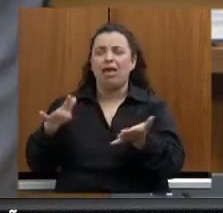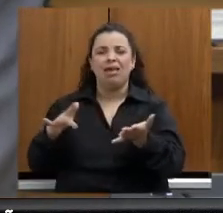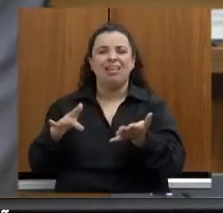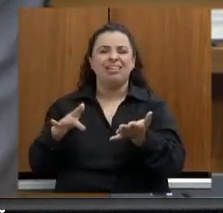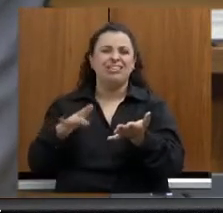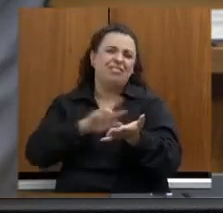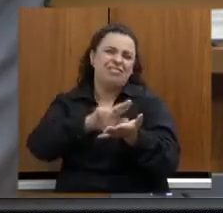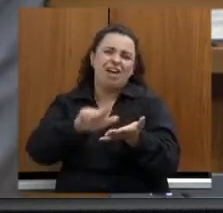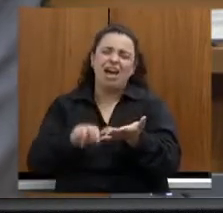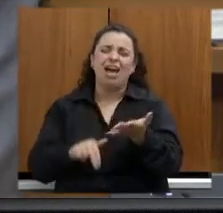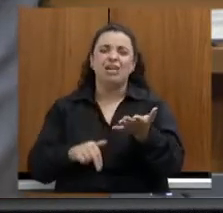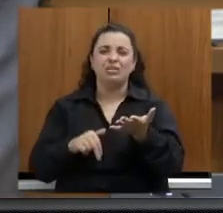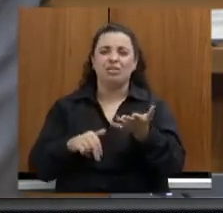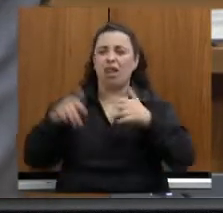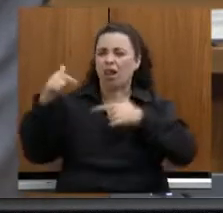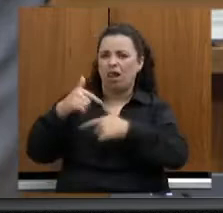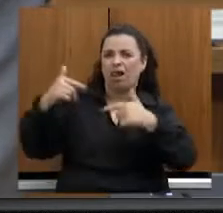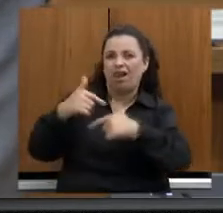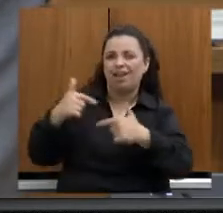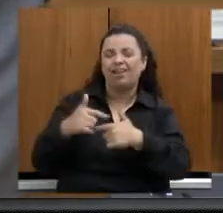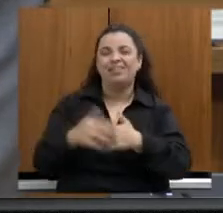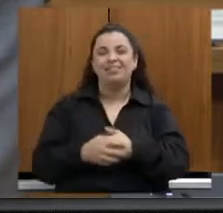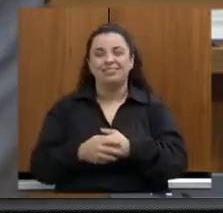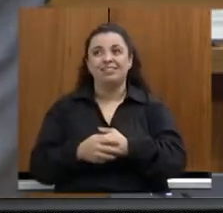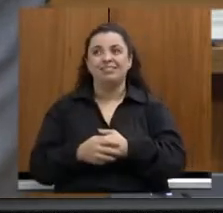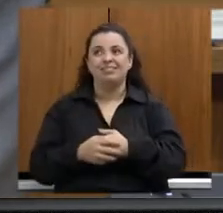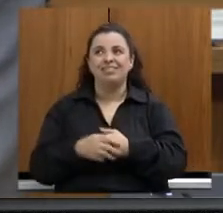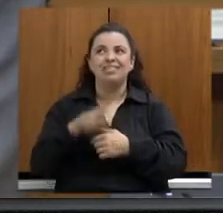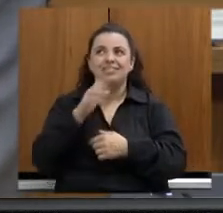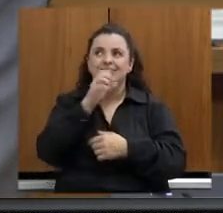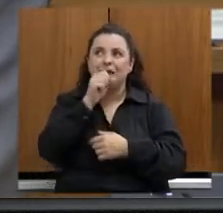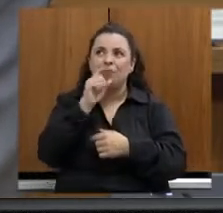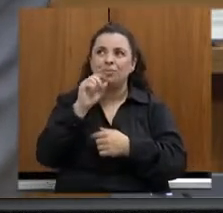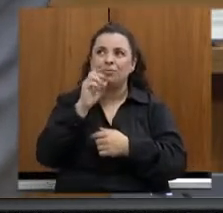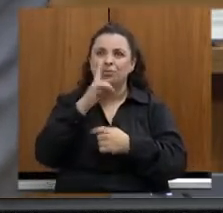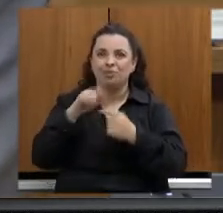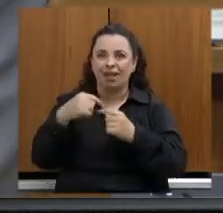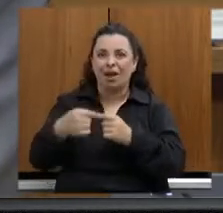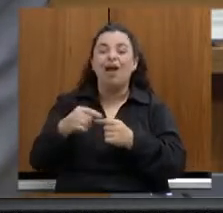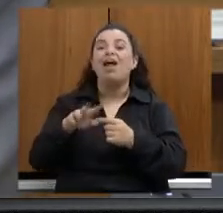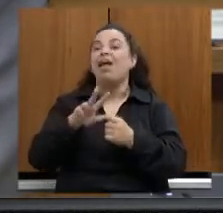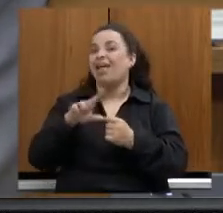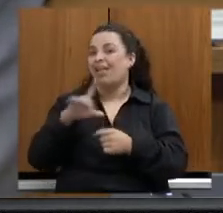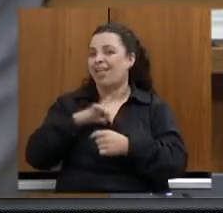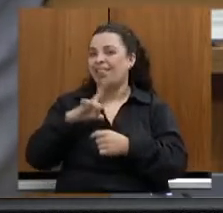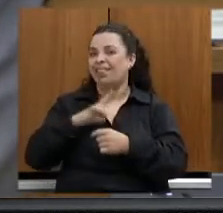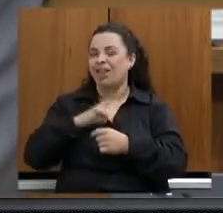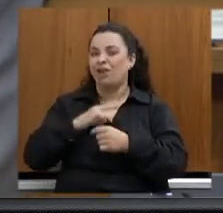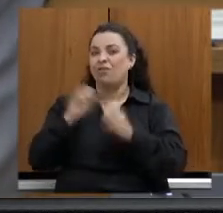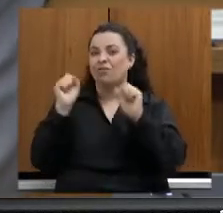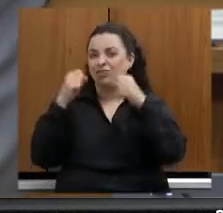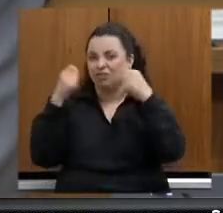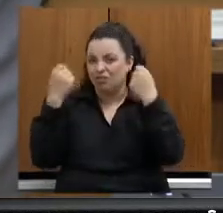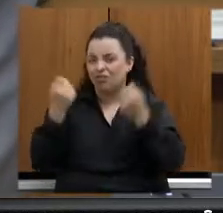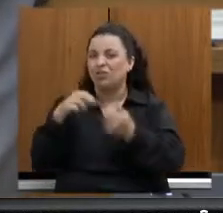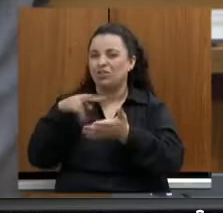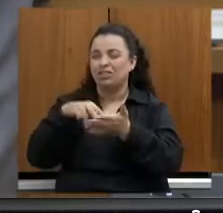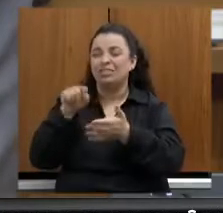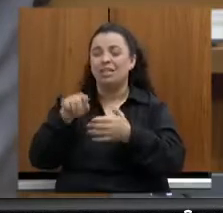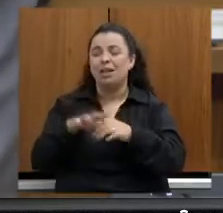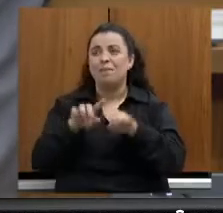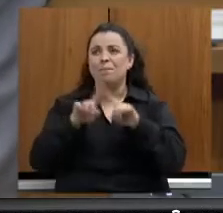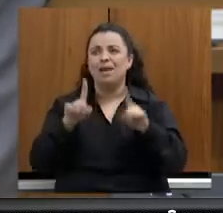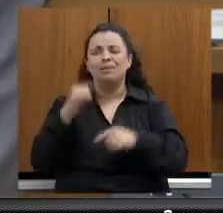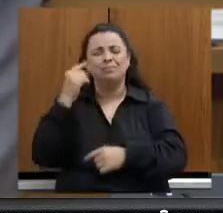esse final de semana lá, e a impressão que eu tenho é que a dança ficou, perdeu muita força que ela tinha aqui em Belo Horizonte. Se eu estiver